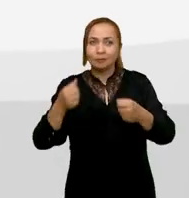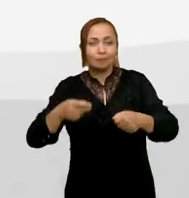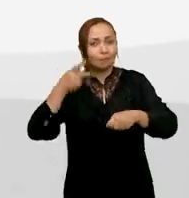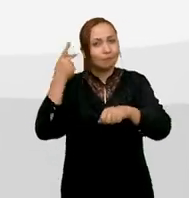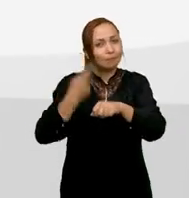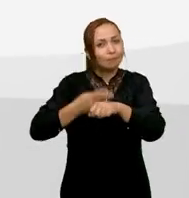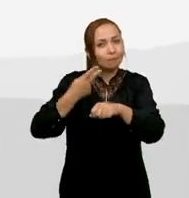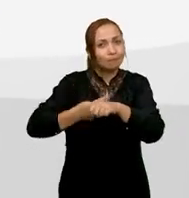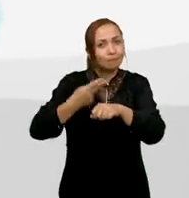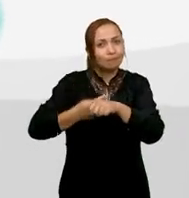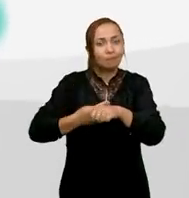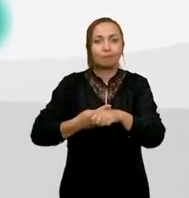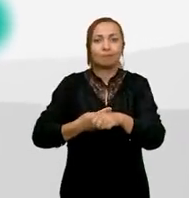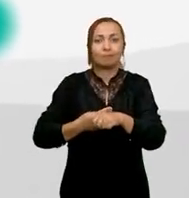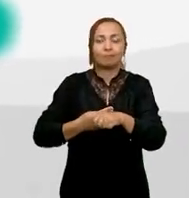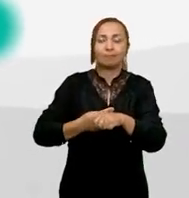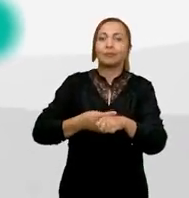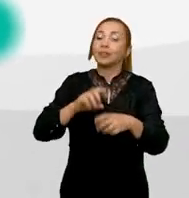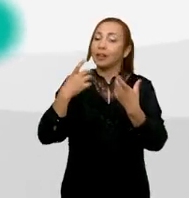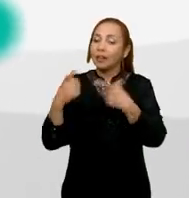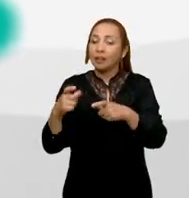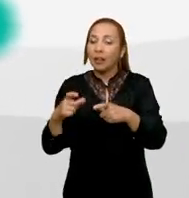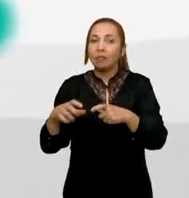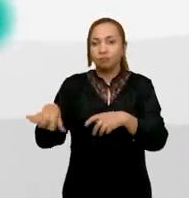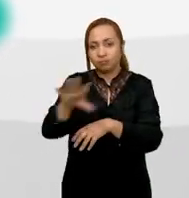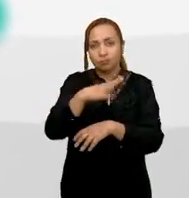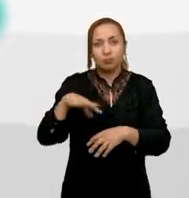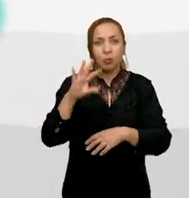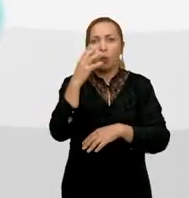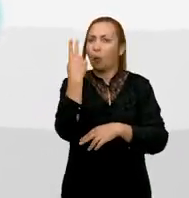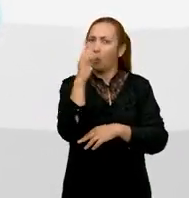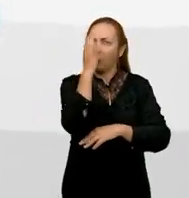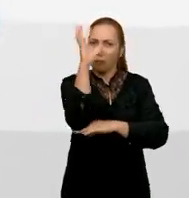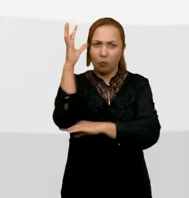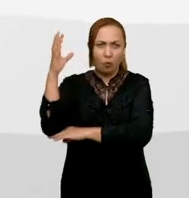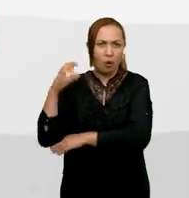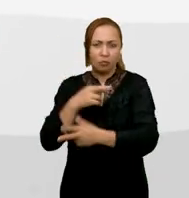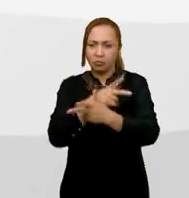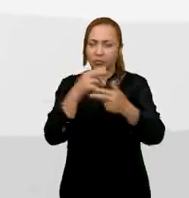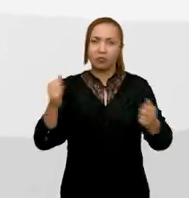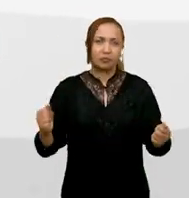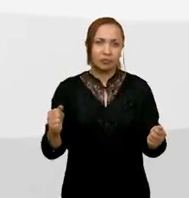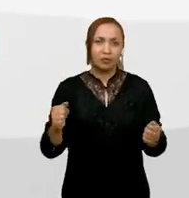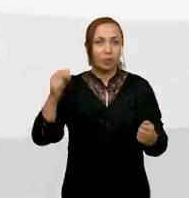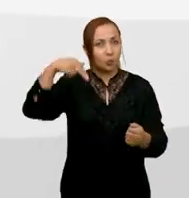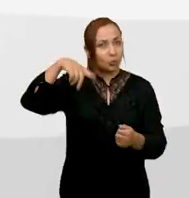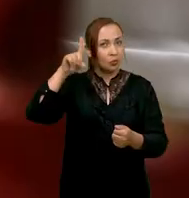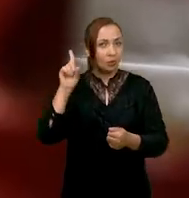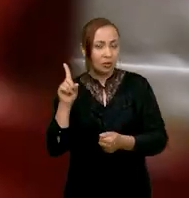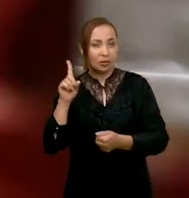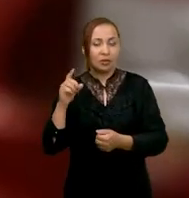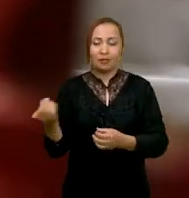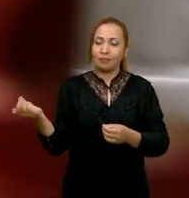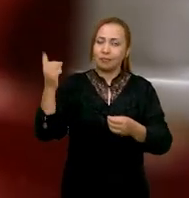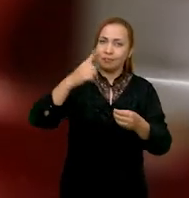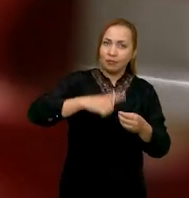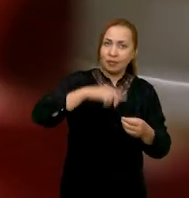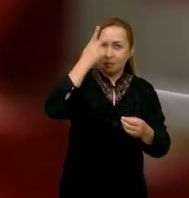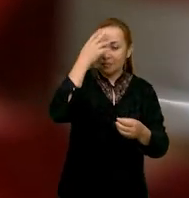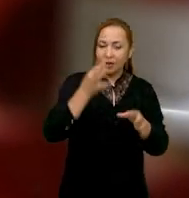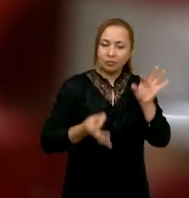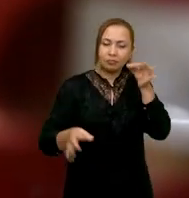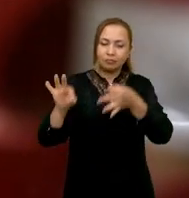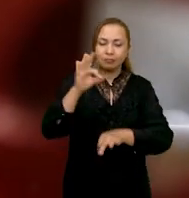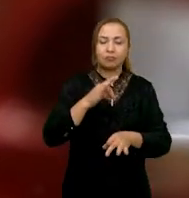durante as pesquisas no campo, nas florestas, seja da Caatinga ou da Mata Atlântica do Nordeste, vem para o